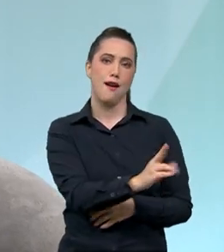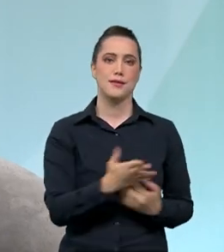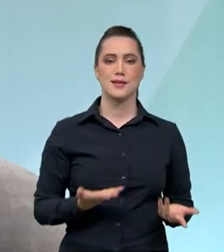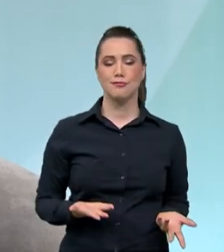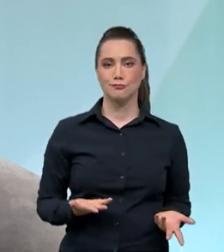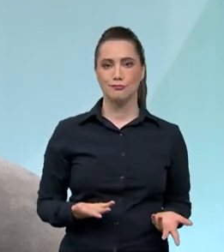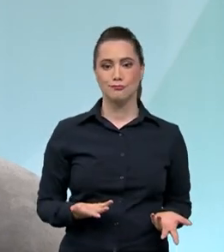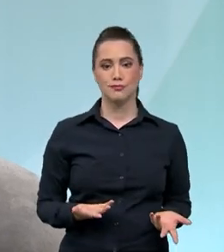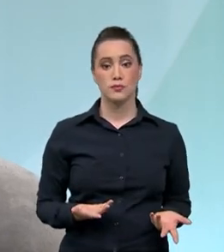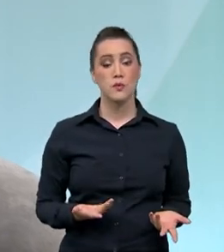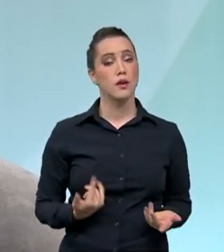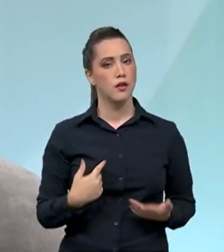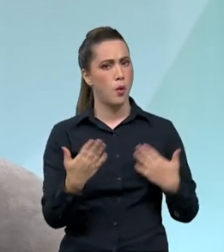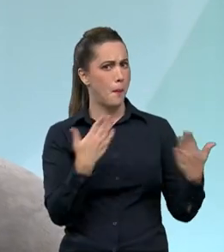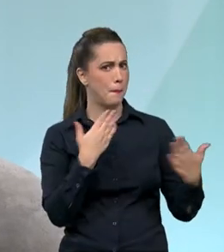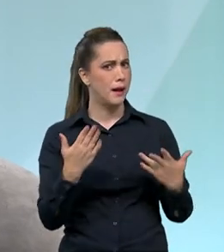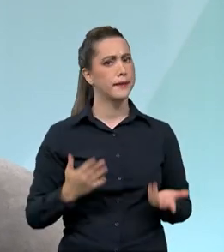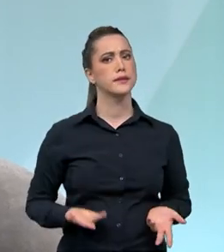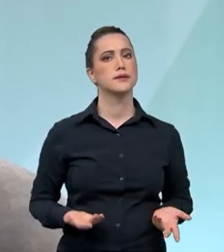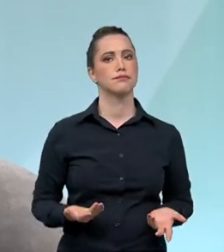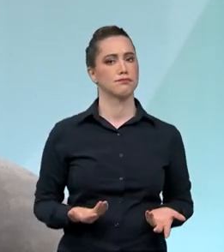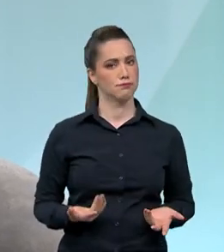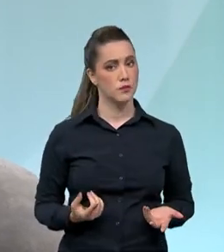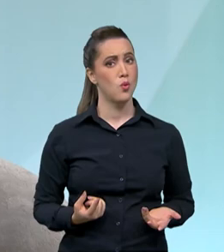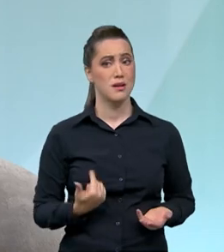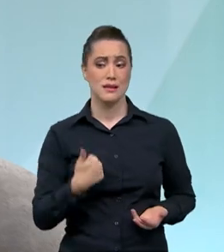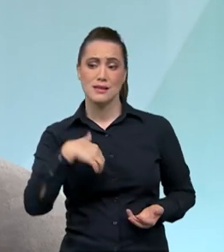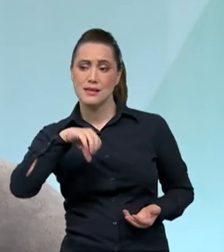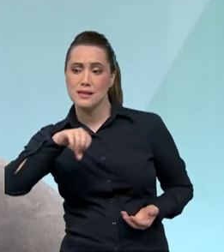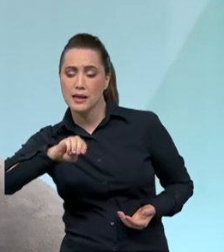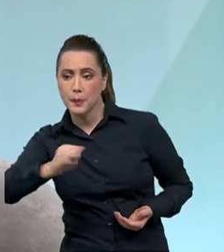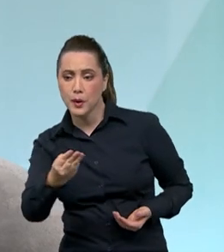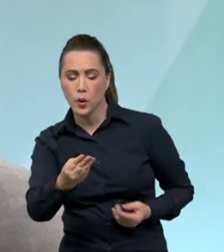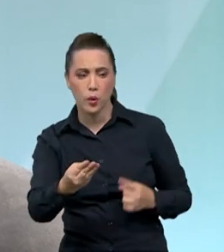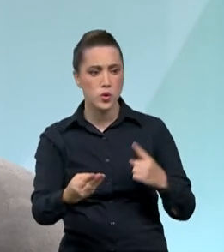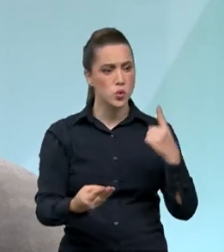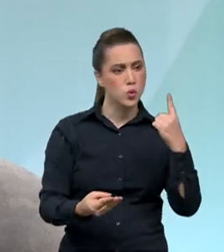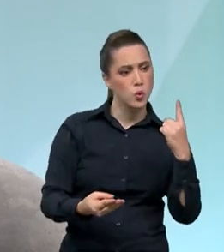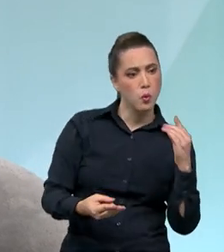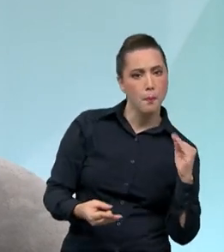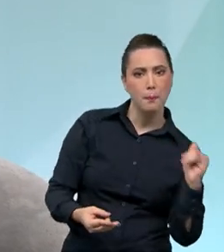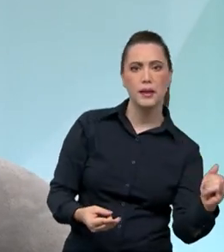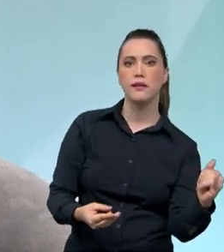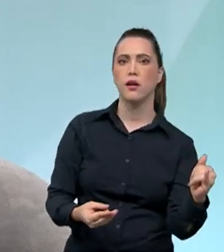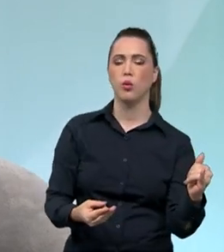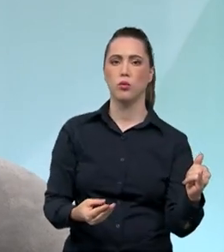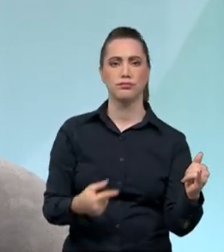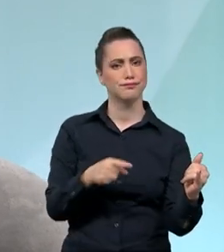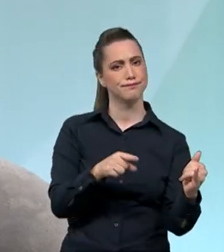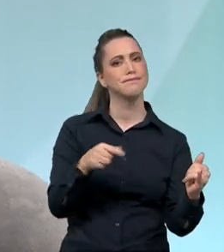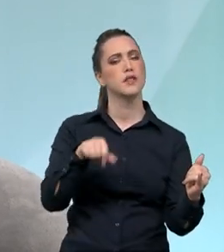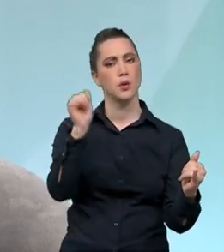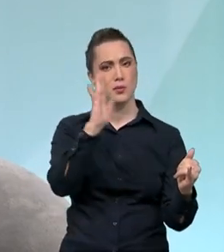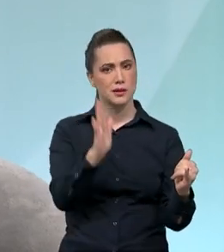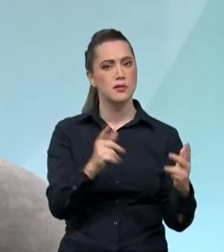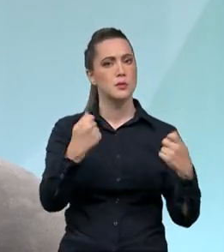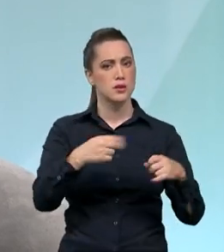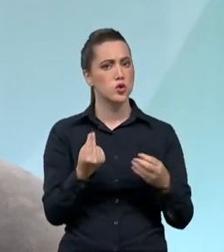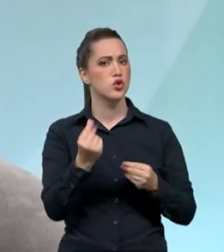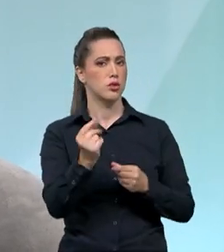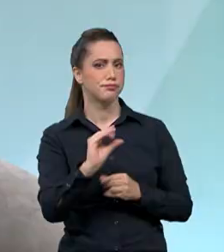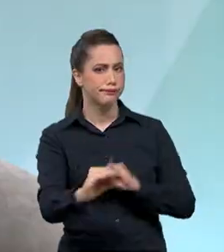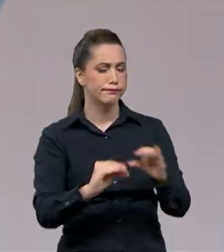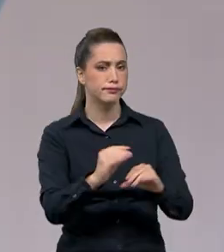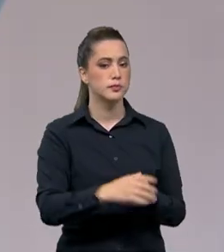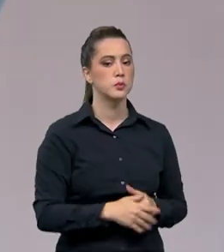Então, por aí você tira com essa comparação. A gente ainda está muito aquém do que a gente desejaria para promover o Brasil. Eu suponho que com